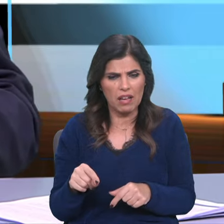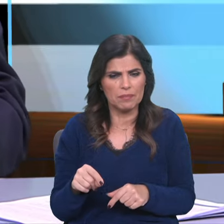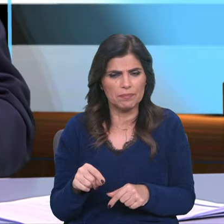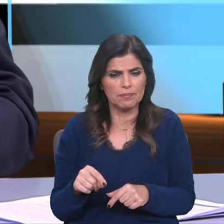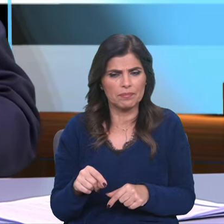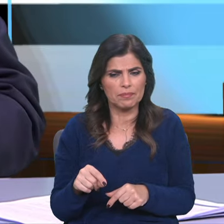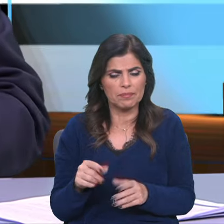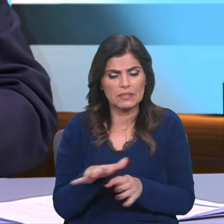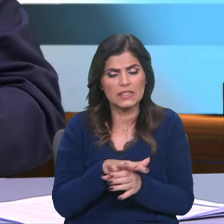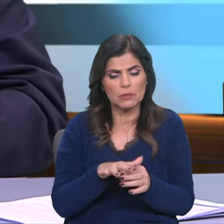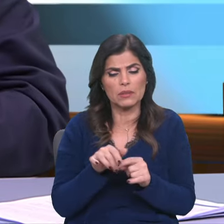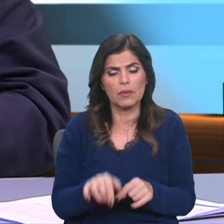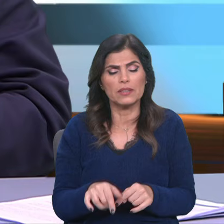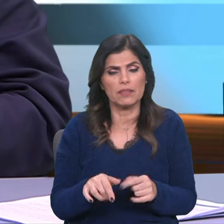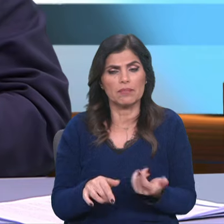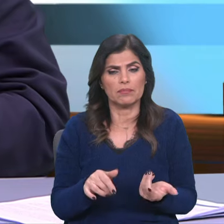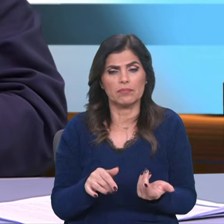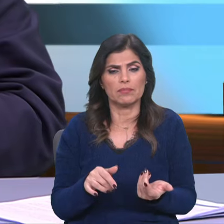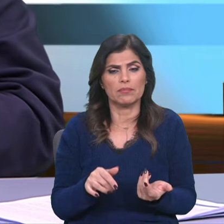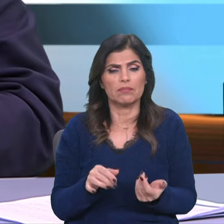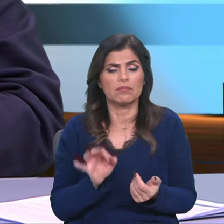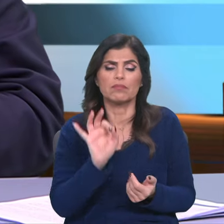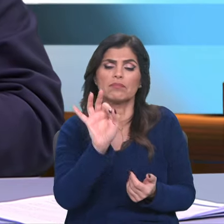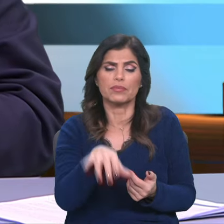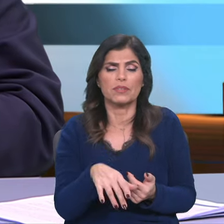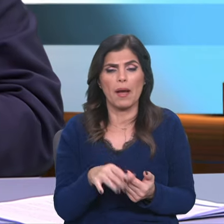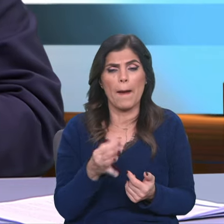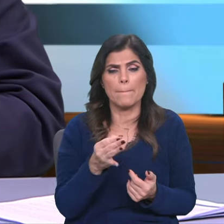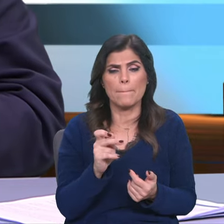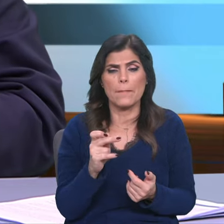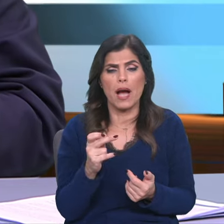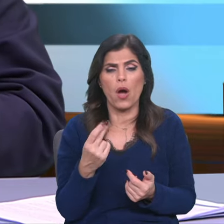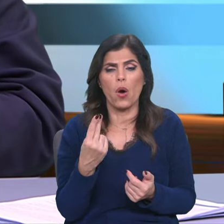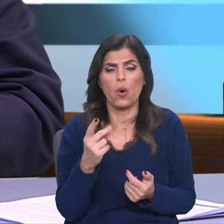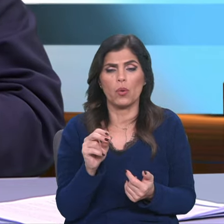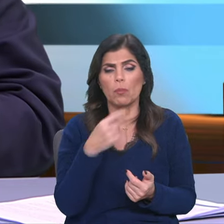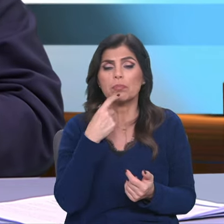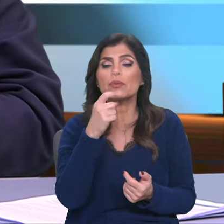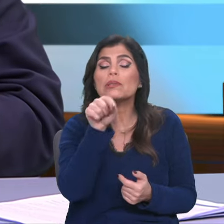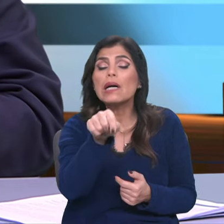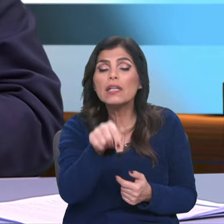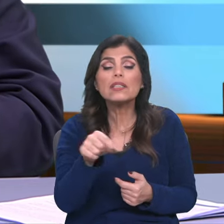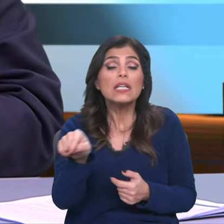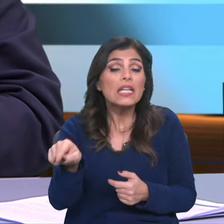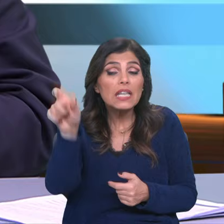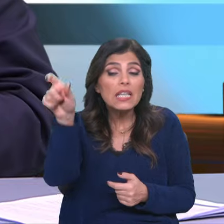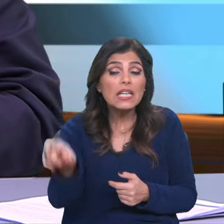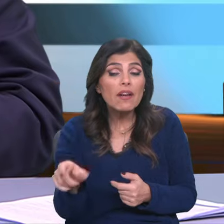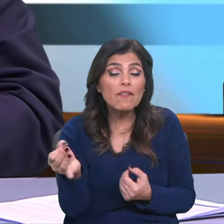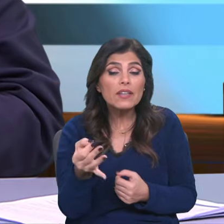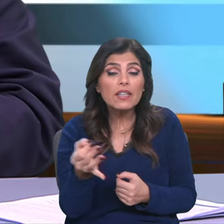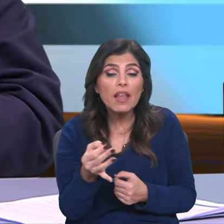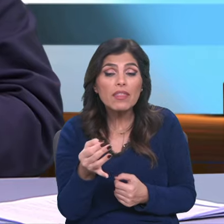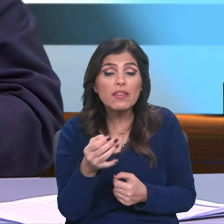E então é neste contexto que é colocado a Paulo esta questão. E ele, de facto,